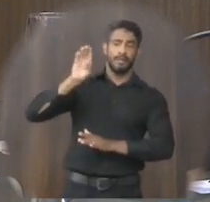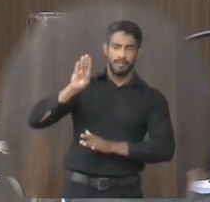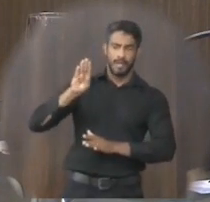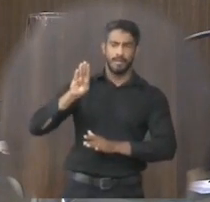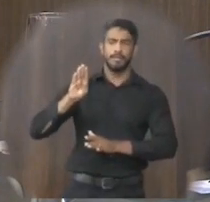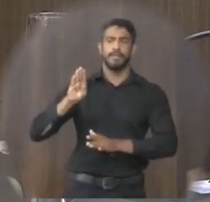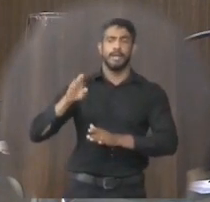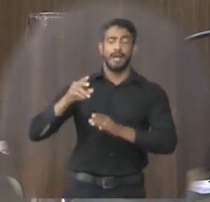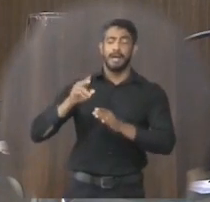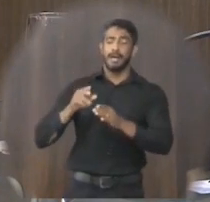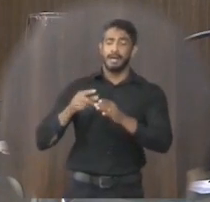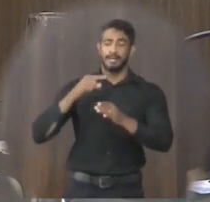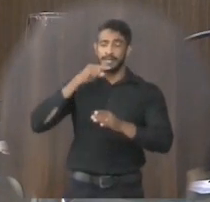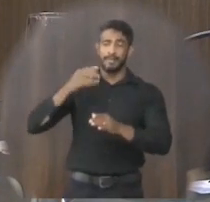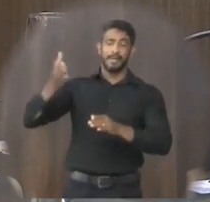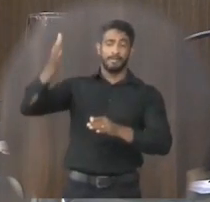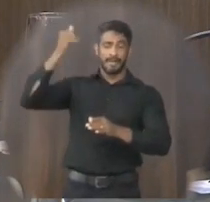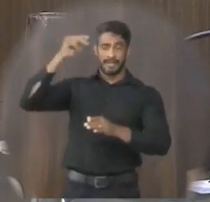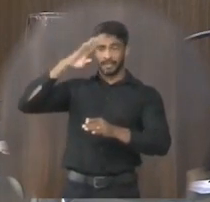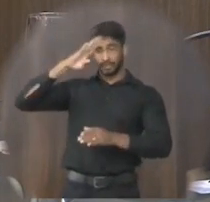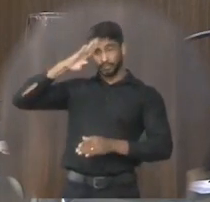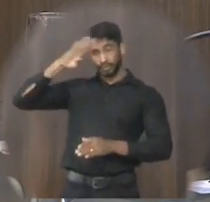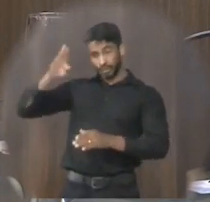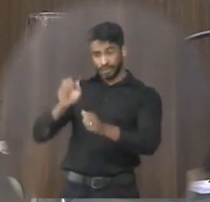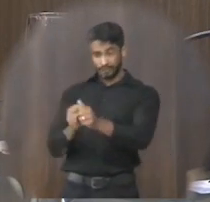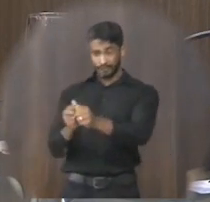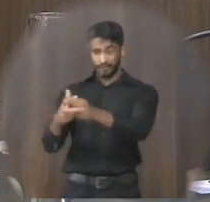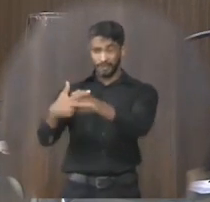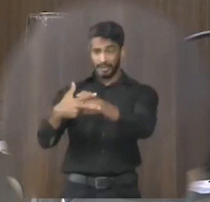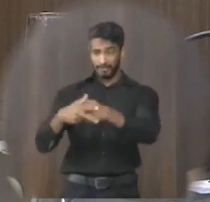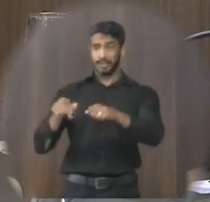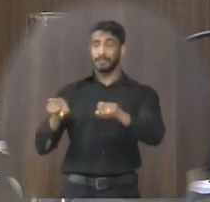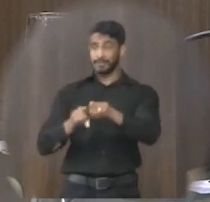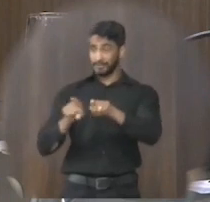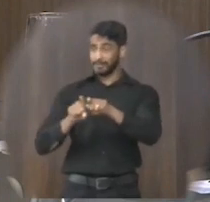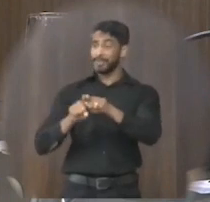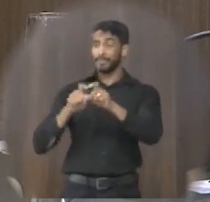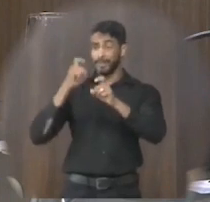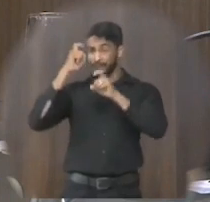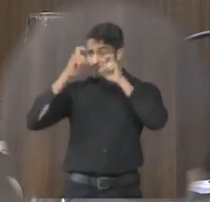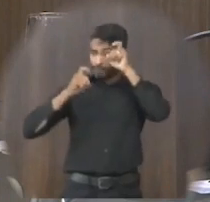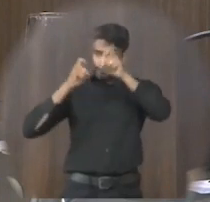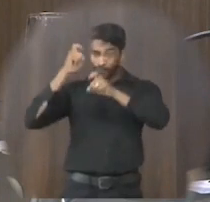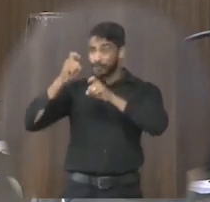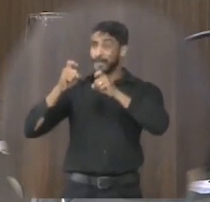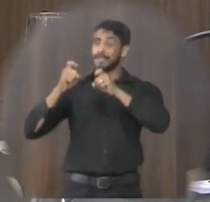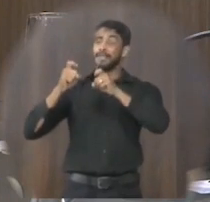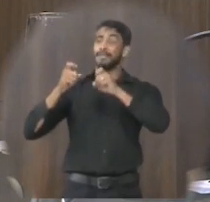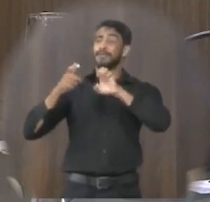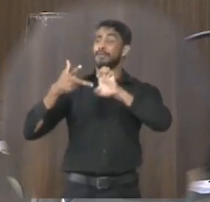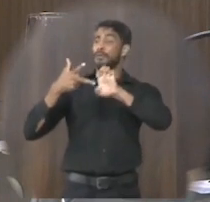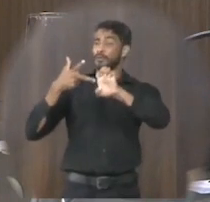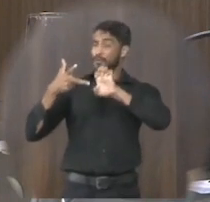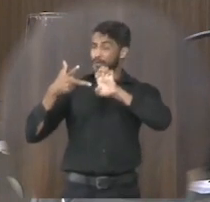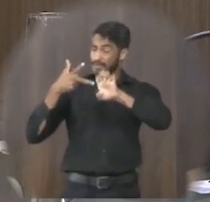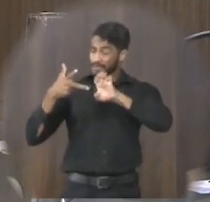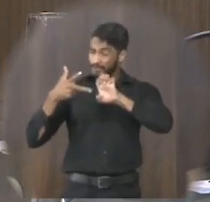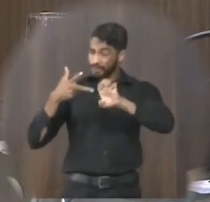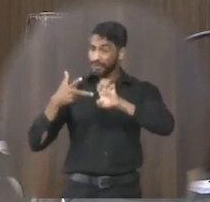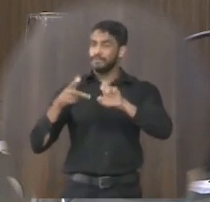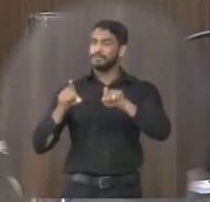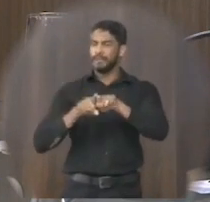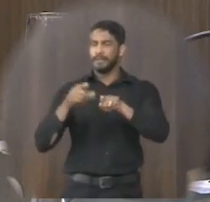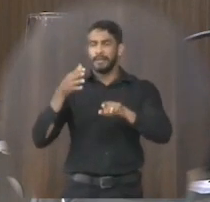com o chefe de gabinete falei sobre o assunto há uma preocupação também do executivo resolver isso da melhor forma possível há um interesse em